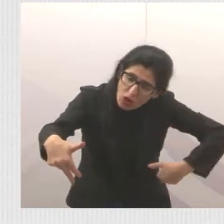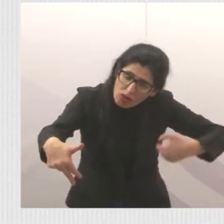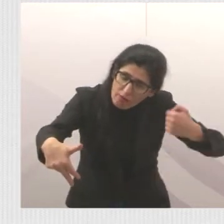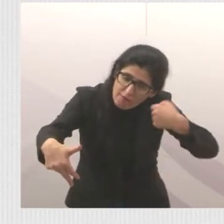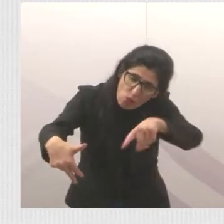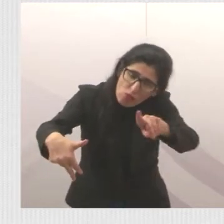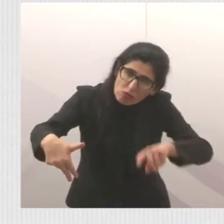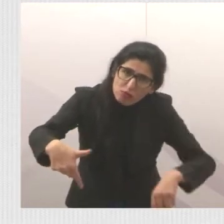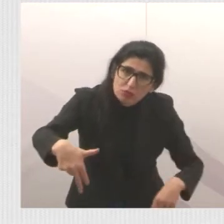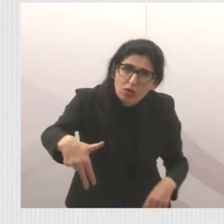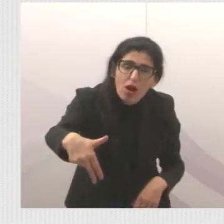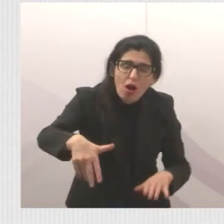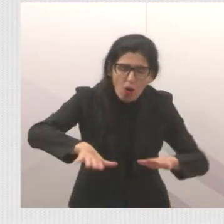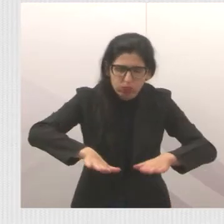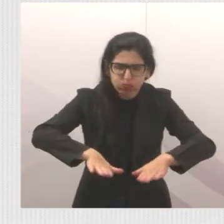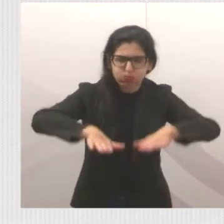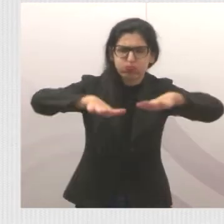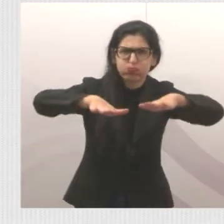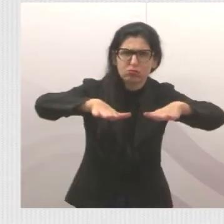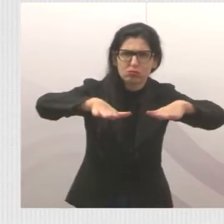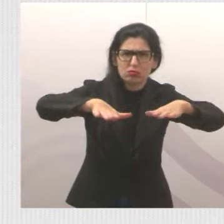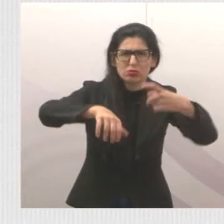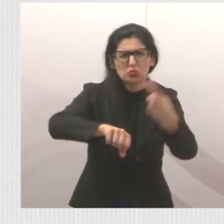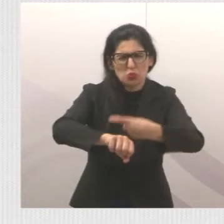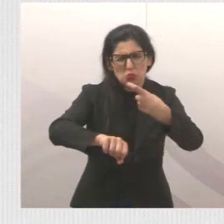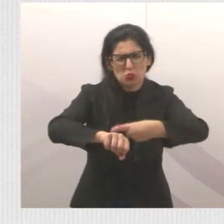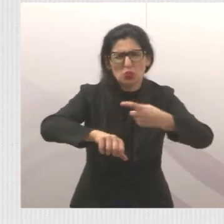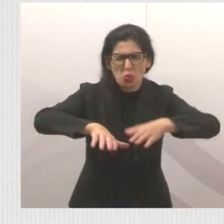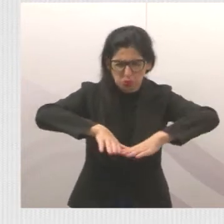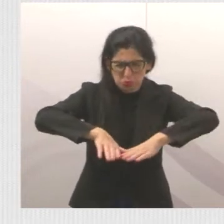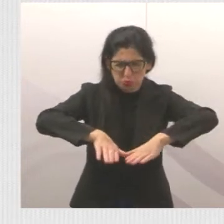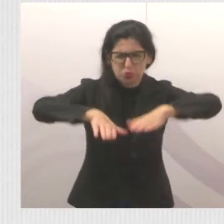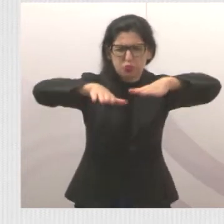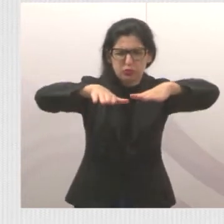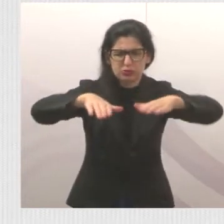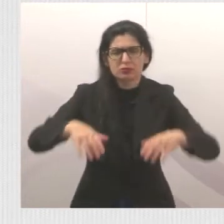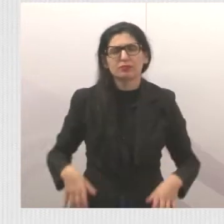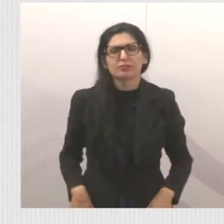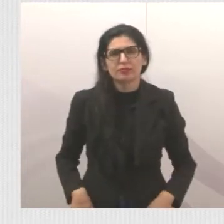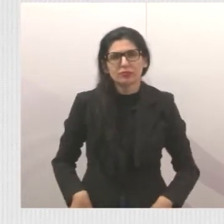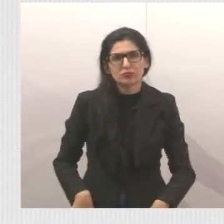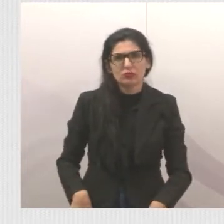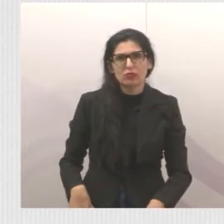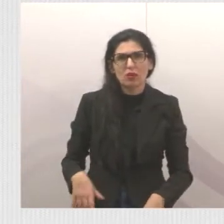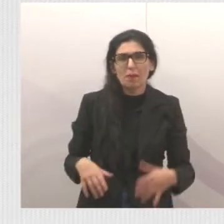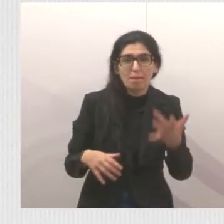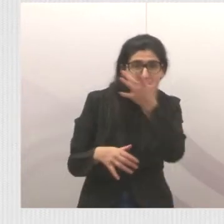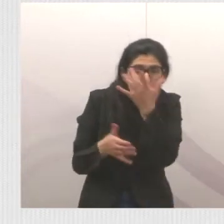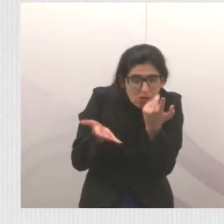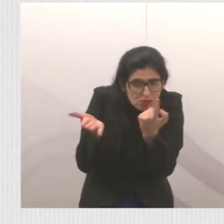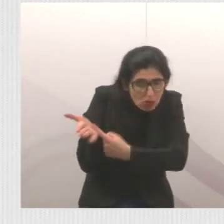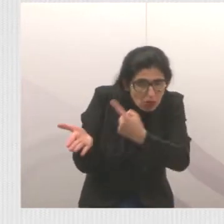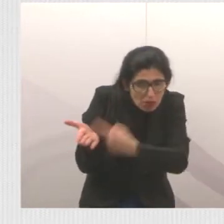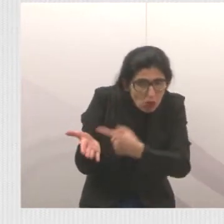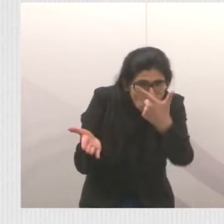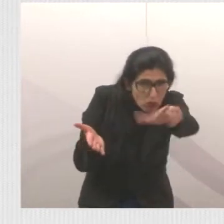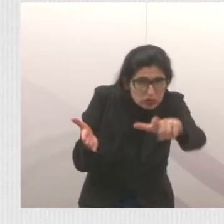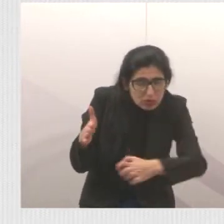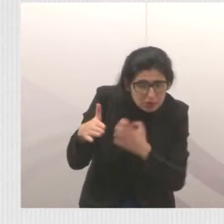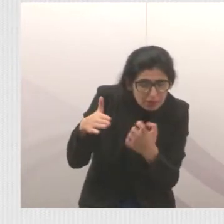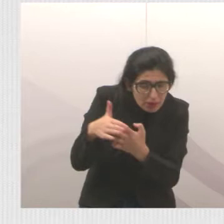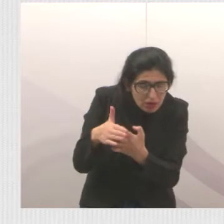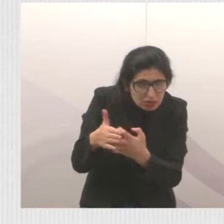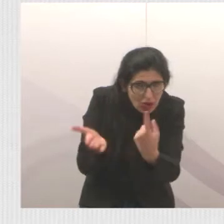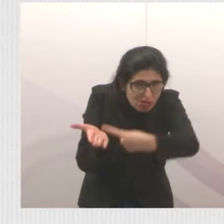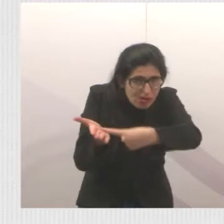acidente ali. Então, peço que, quando for fazer, empreiteira do SAI fazer, faz serviço bem feito. Não faça isso, que a gente